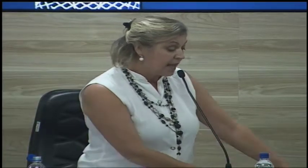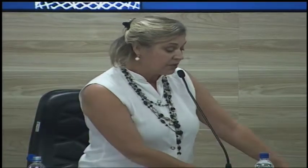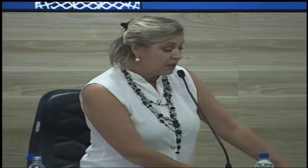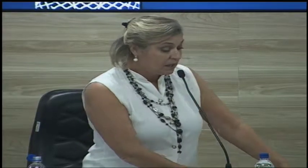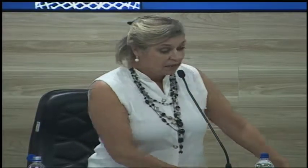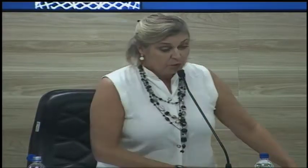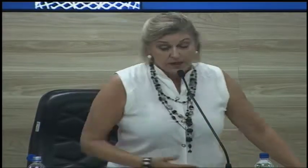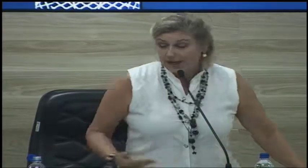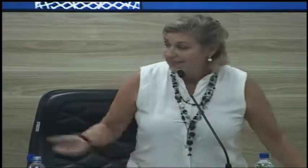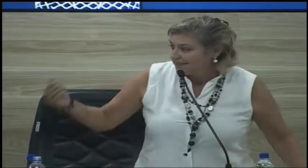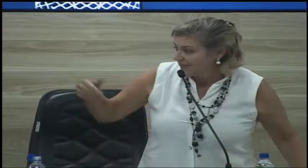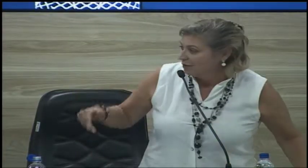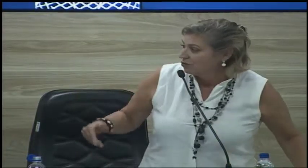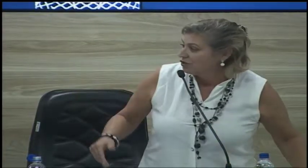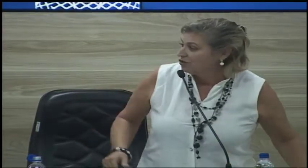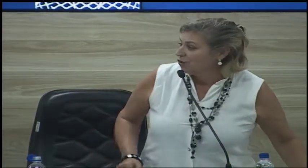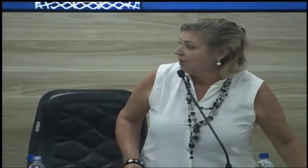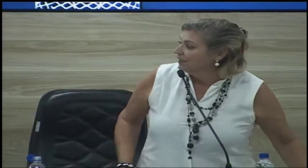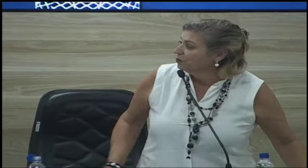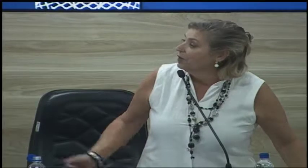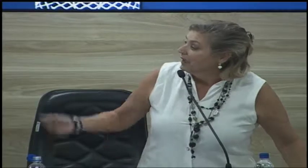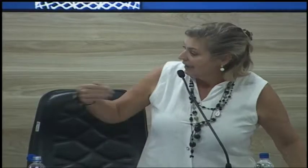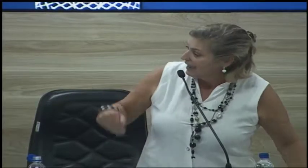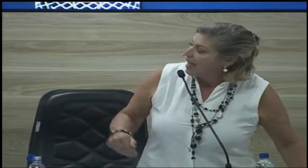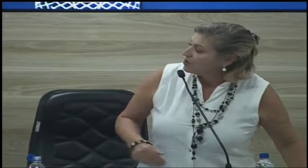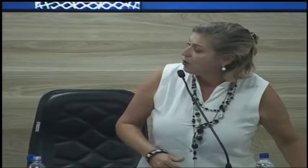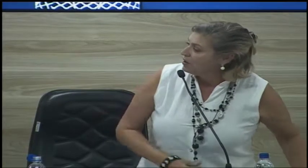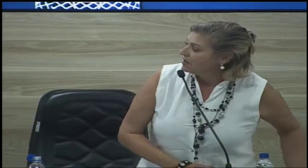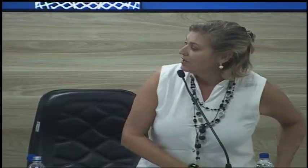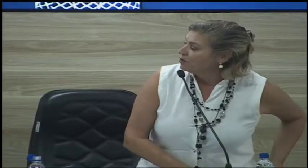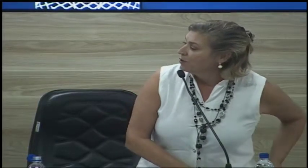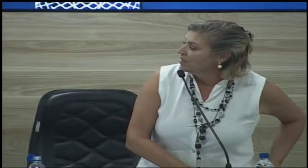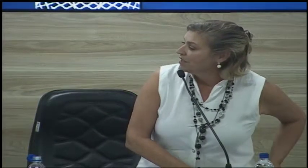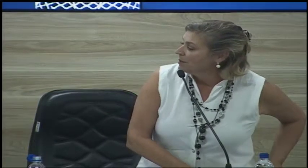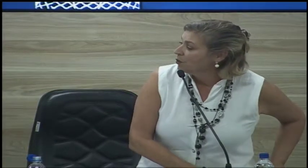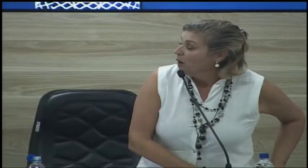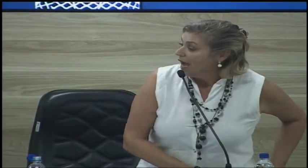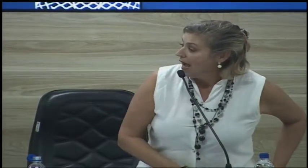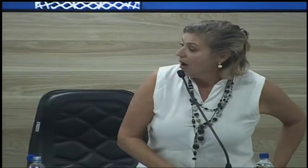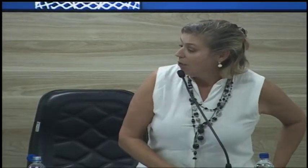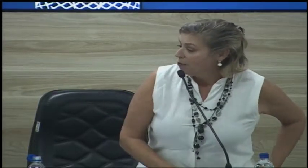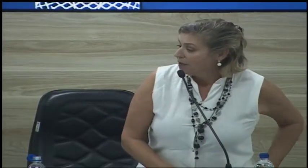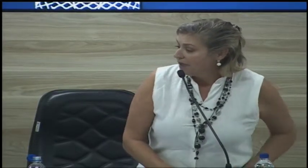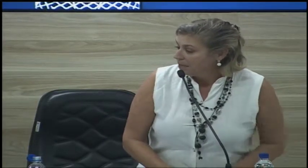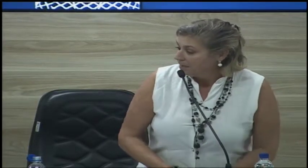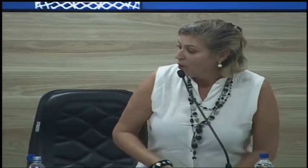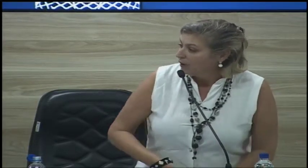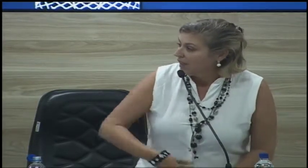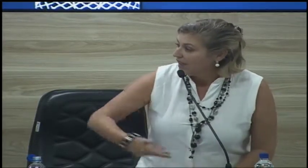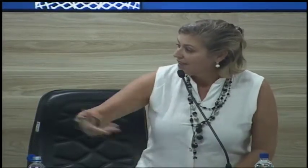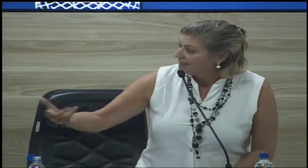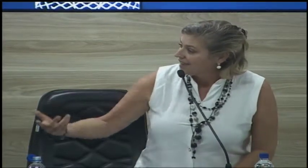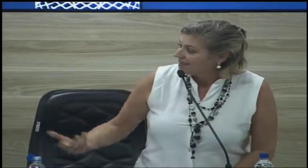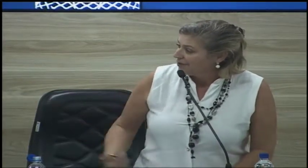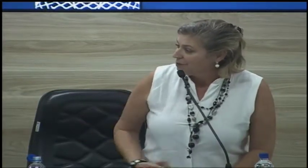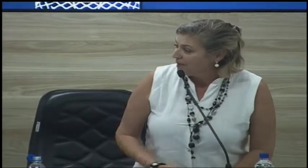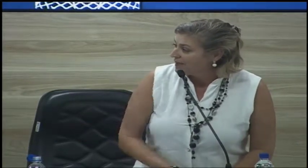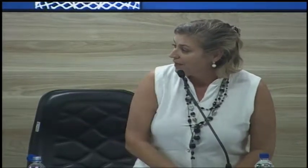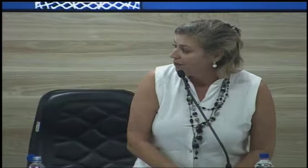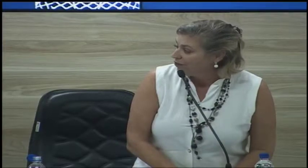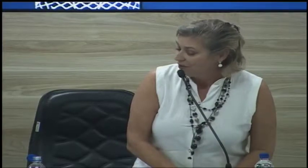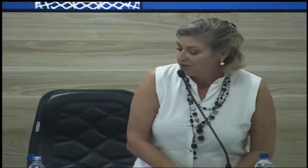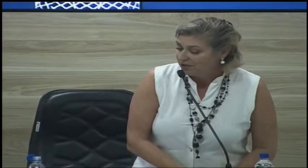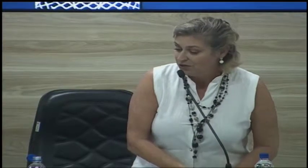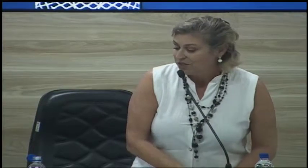descarte, embora ainda estamos jogando nas costas do município, algo que poderia estar sendo